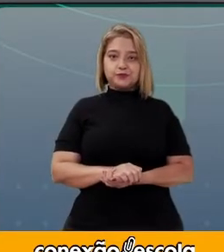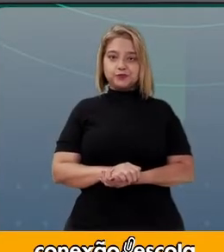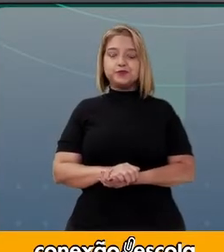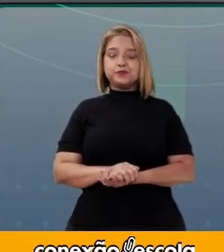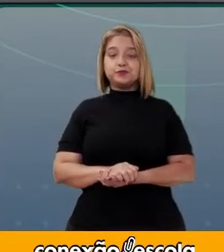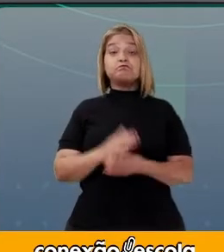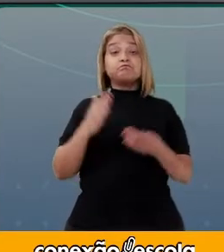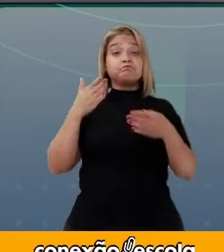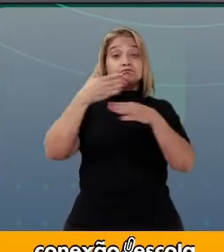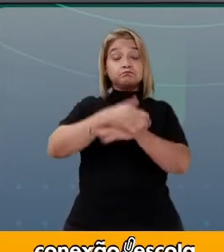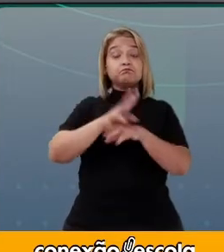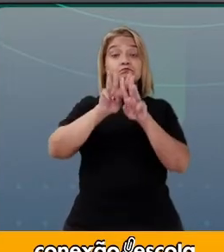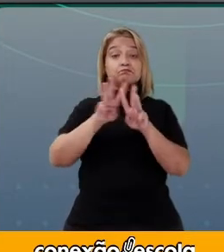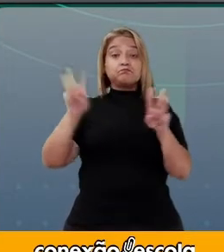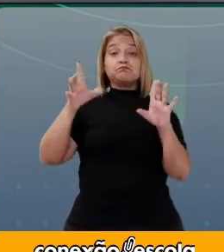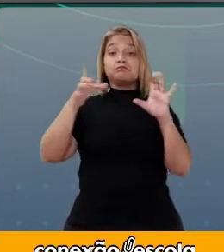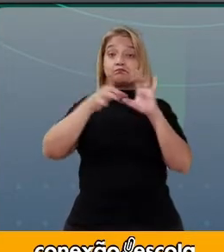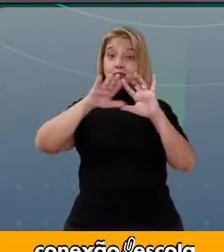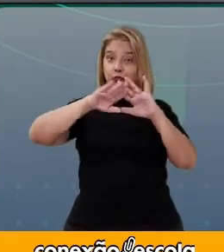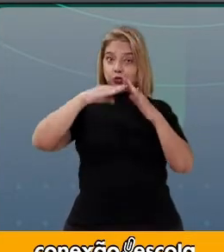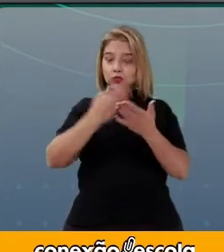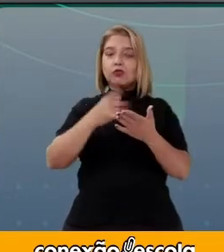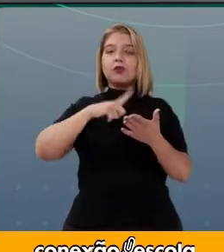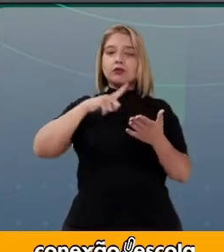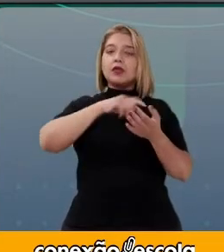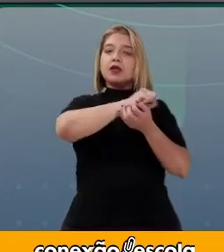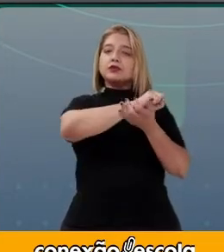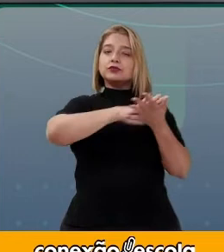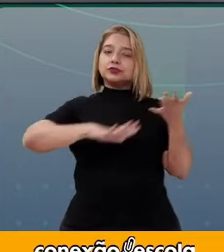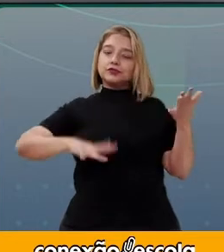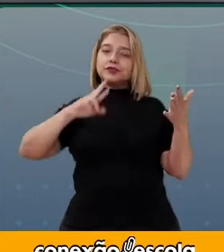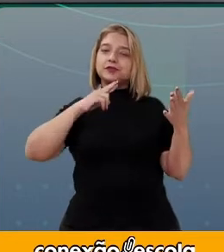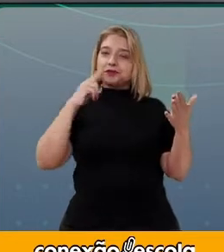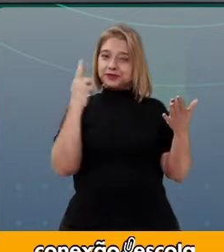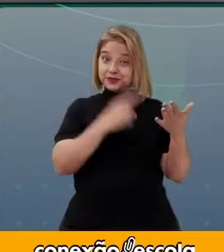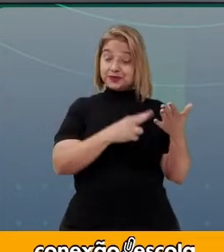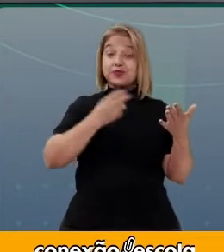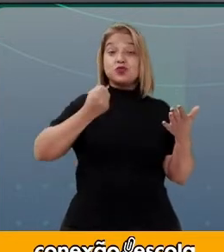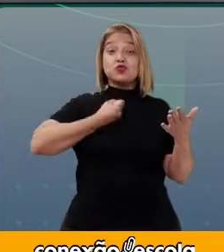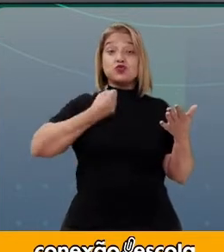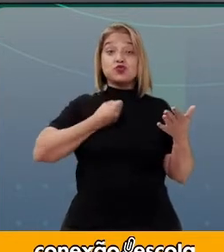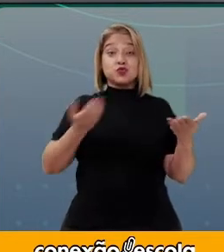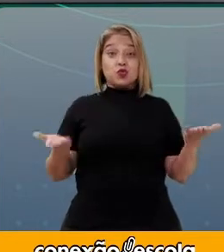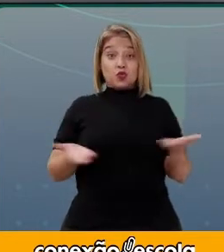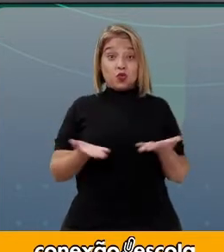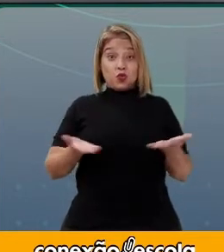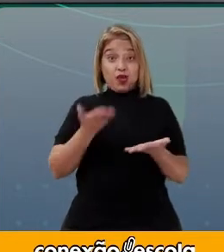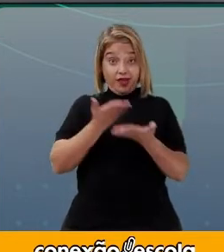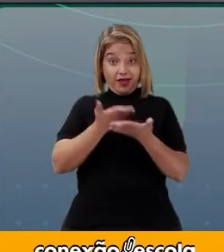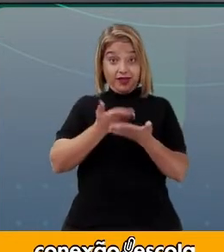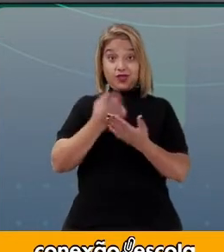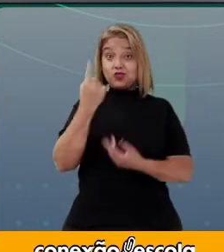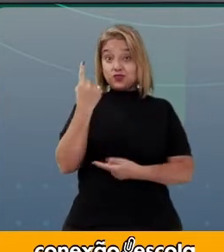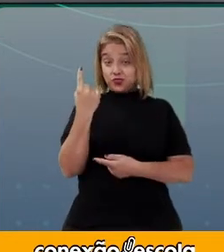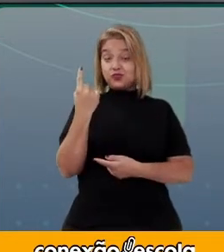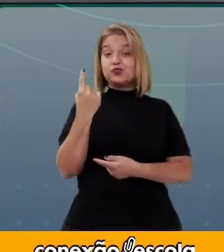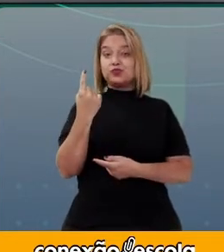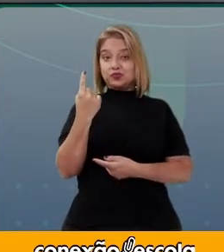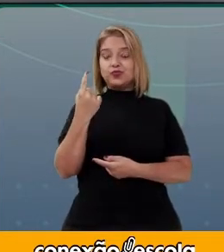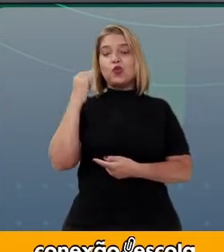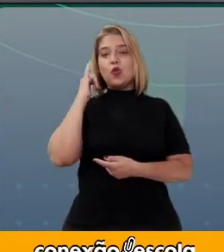Acesse Ao portal Conexão Escola E lá você vai Encontrar Atividade proposta Para essa aula Atividade 1